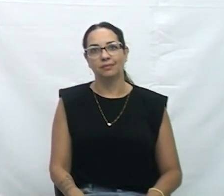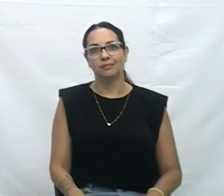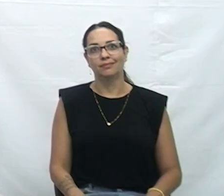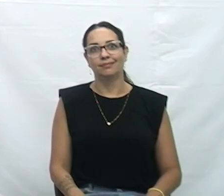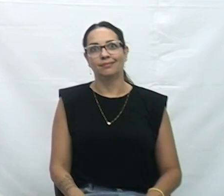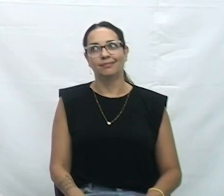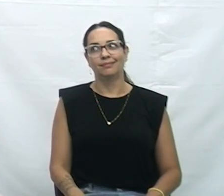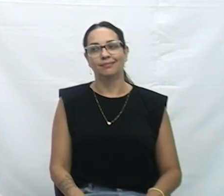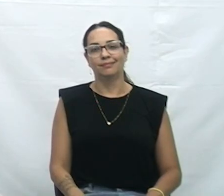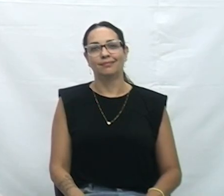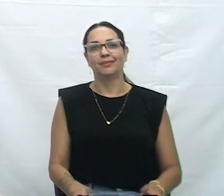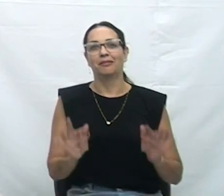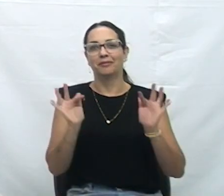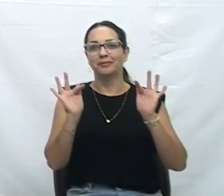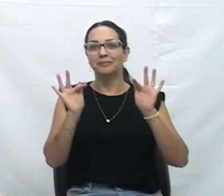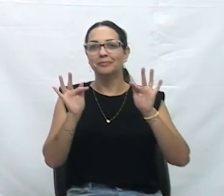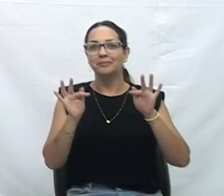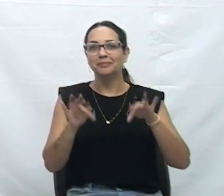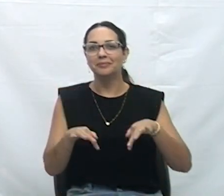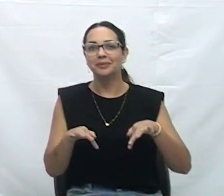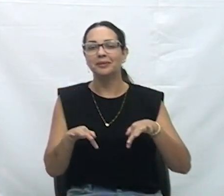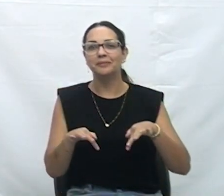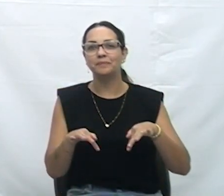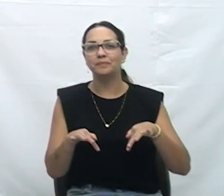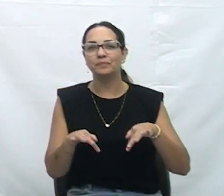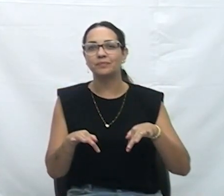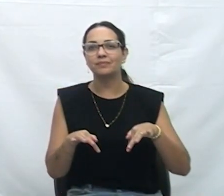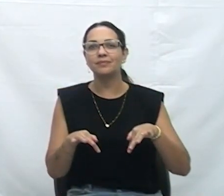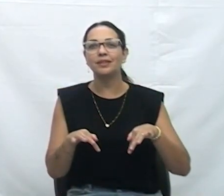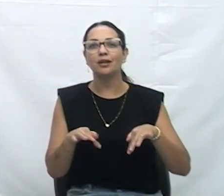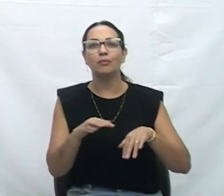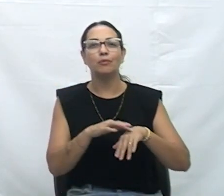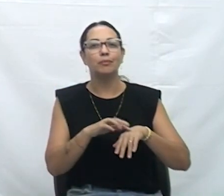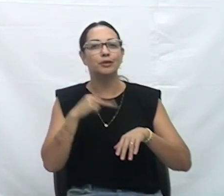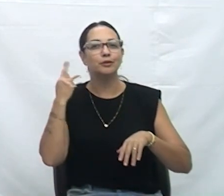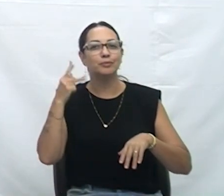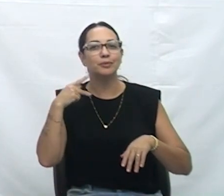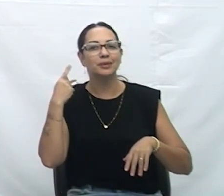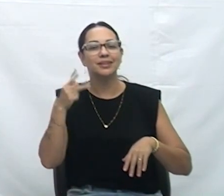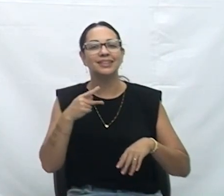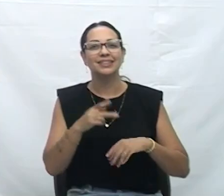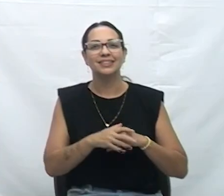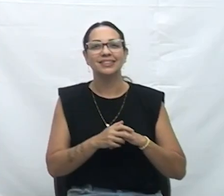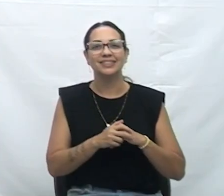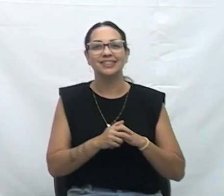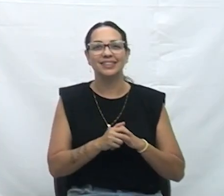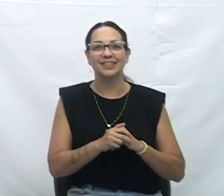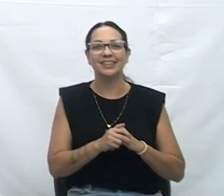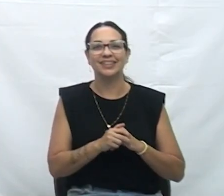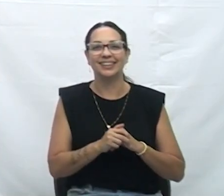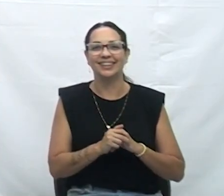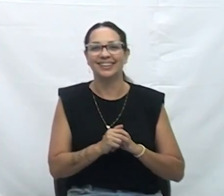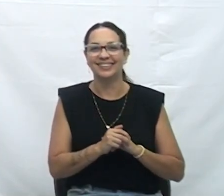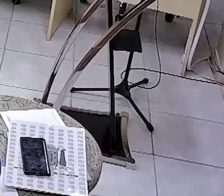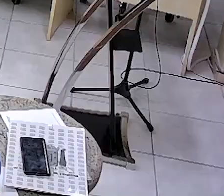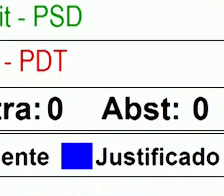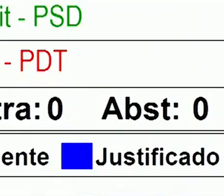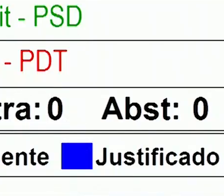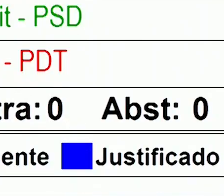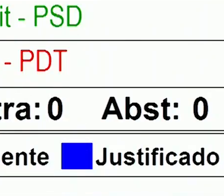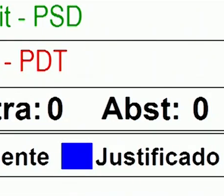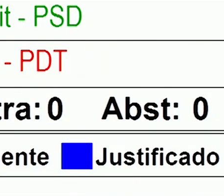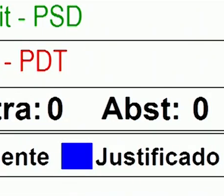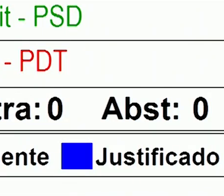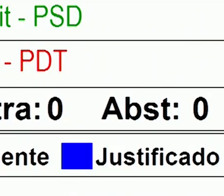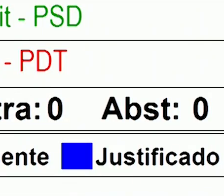Terminado o horário político, passamos para o grande expediente. Solicito aos